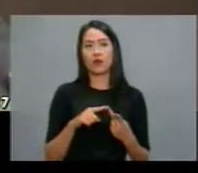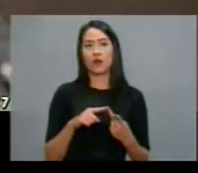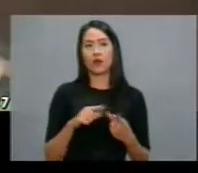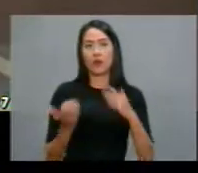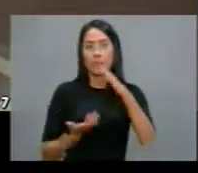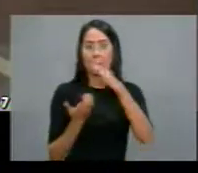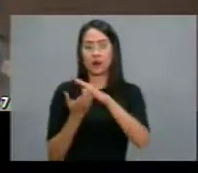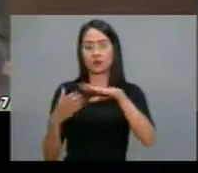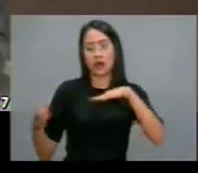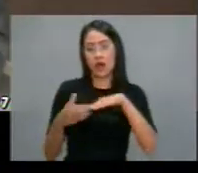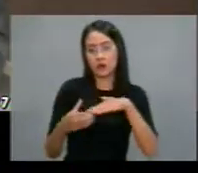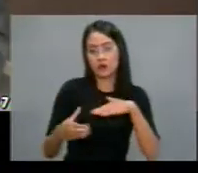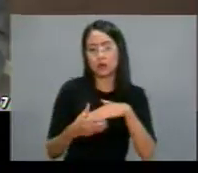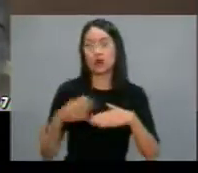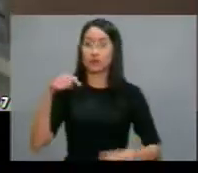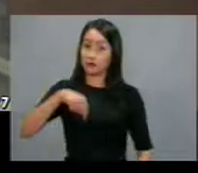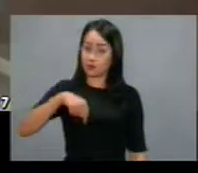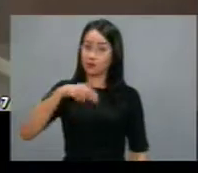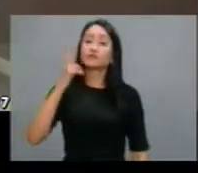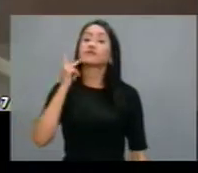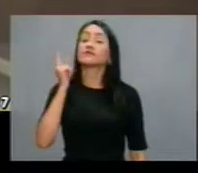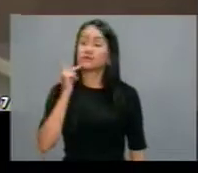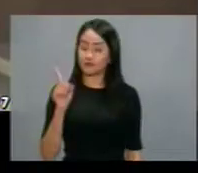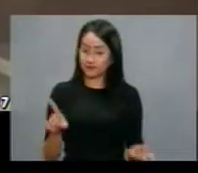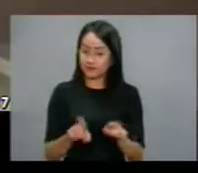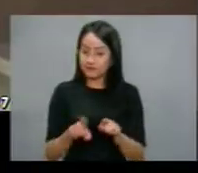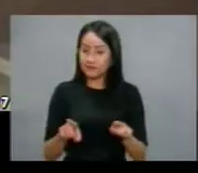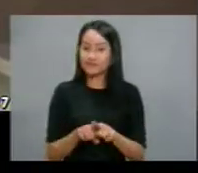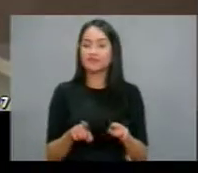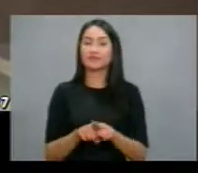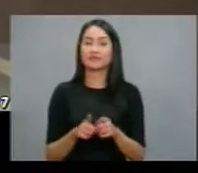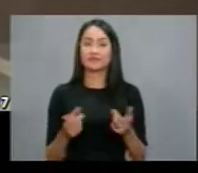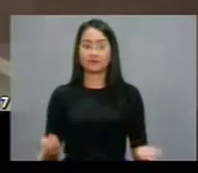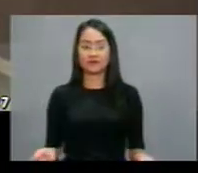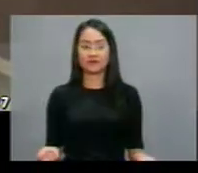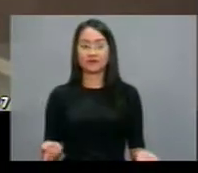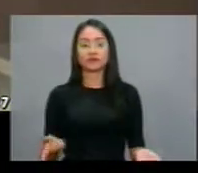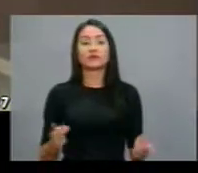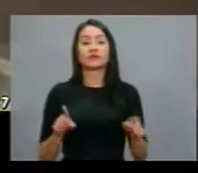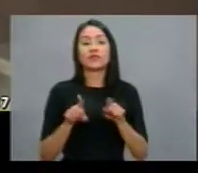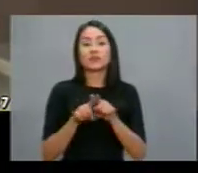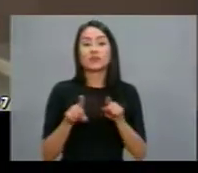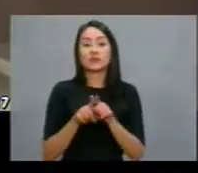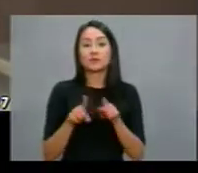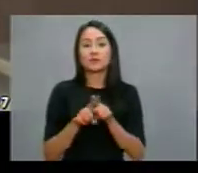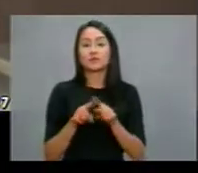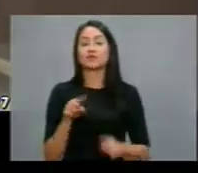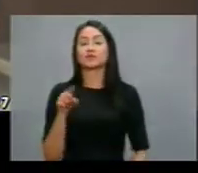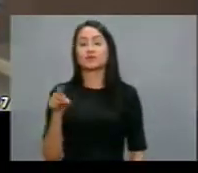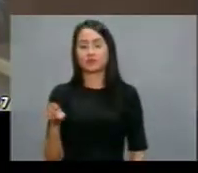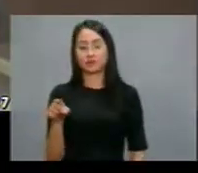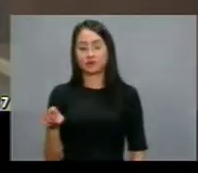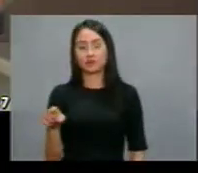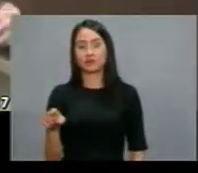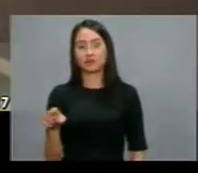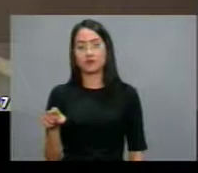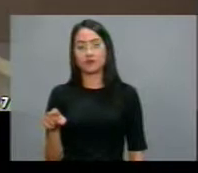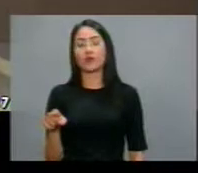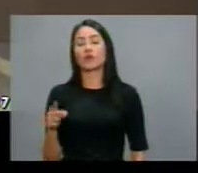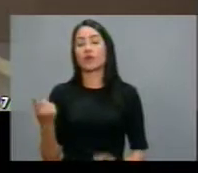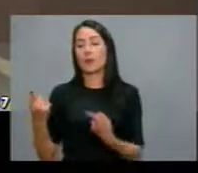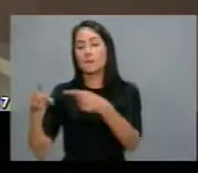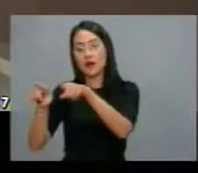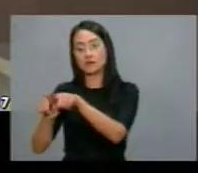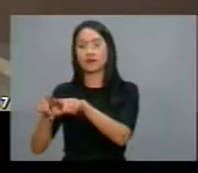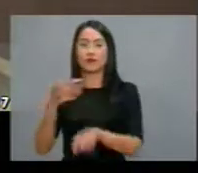inclusive aqui no Estado do Ceará. Graças, entre outras coisas, a esta, entre aspas, parceria